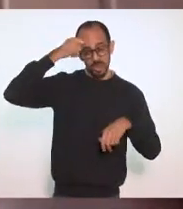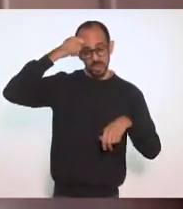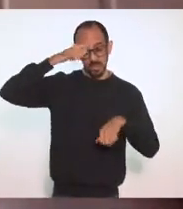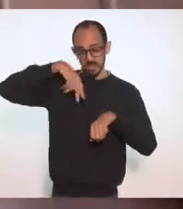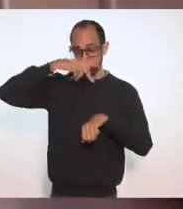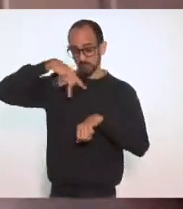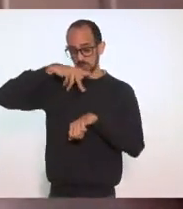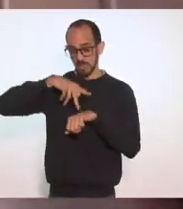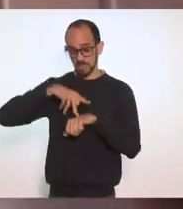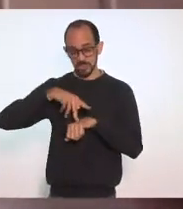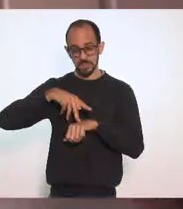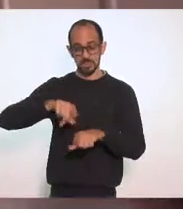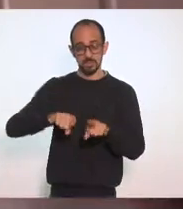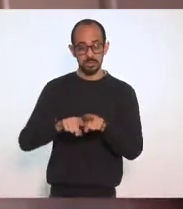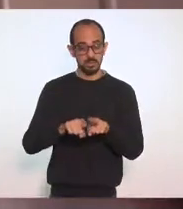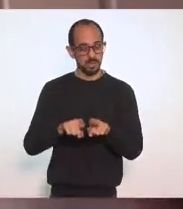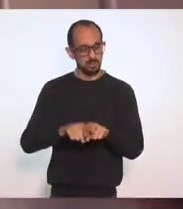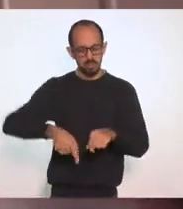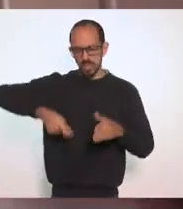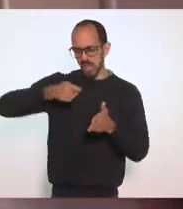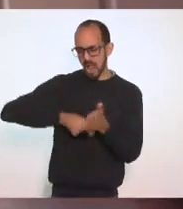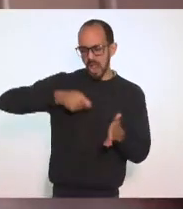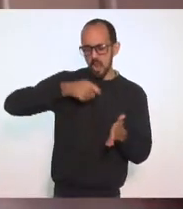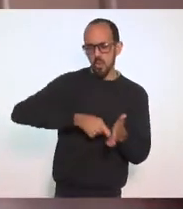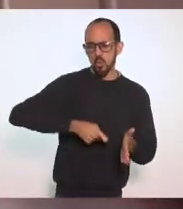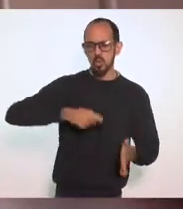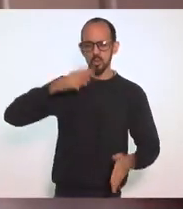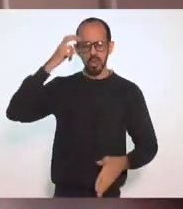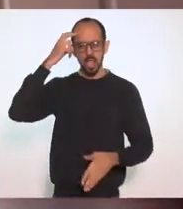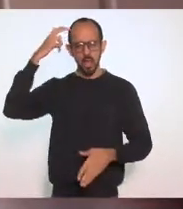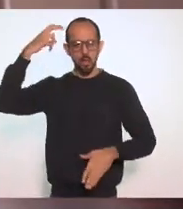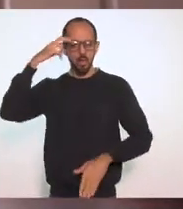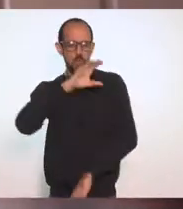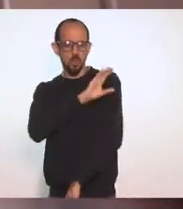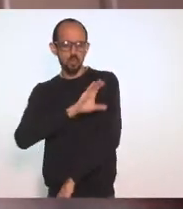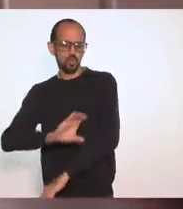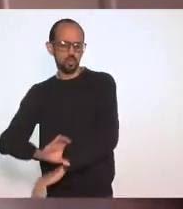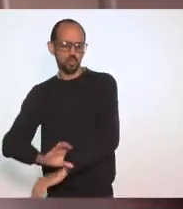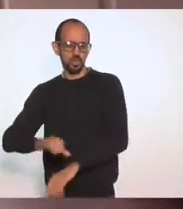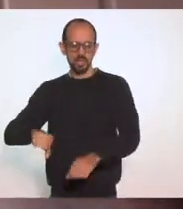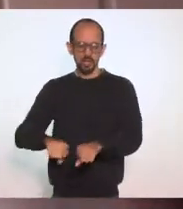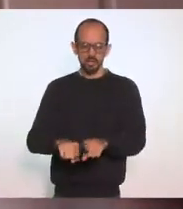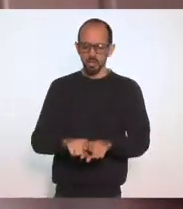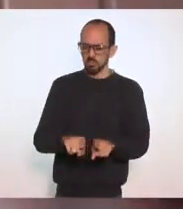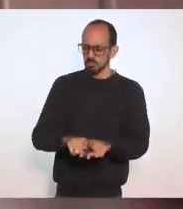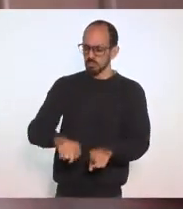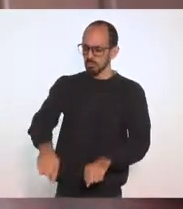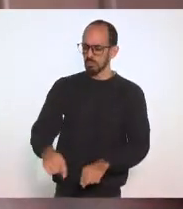E as suas manifestações Culturais As suas manifestações Que